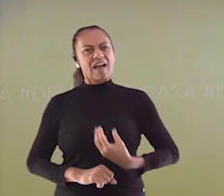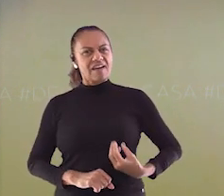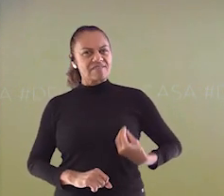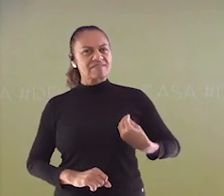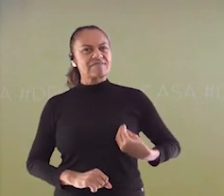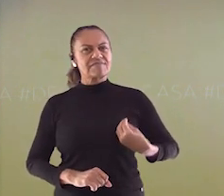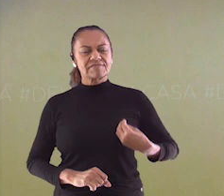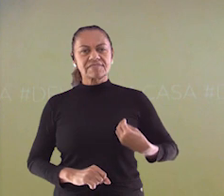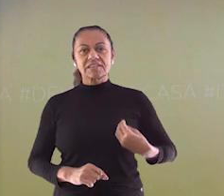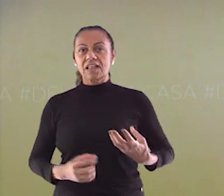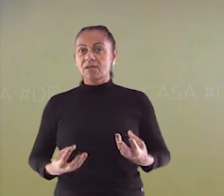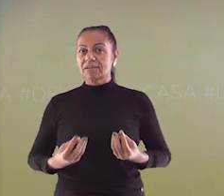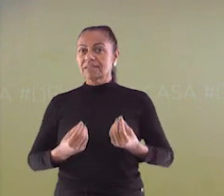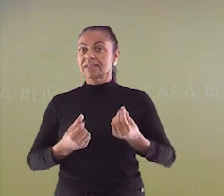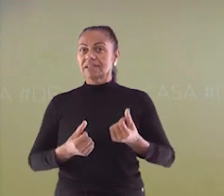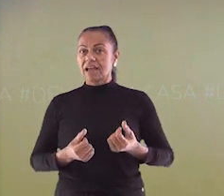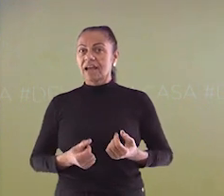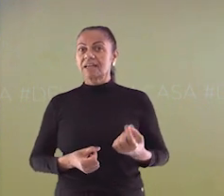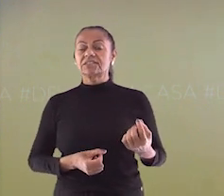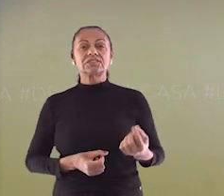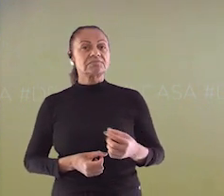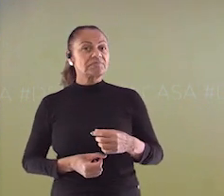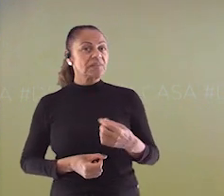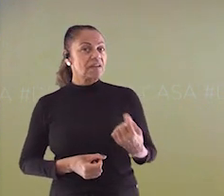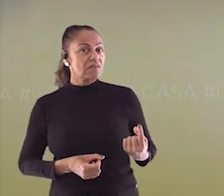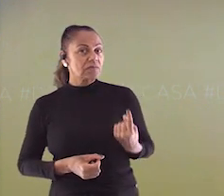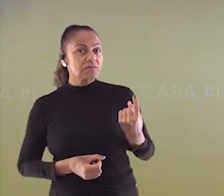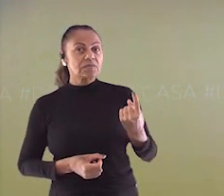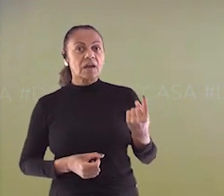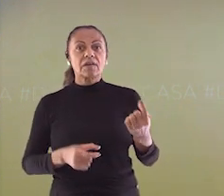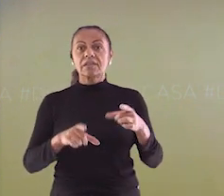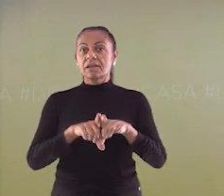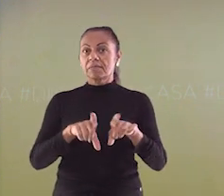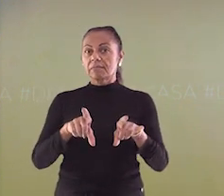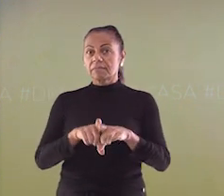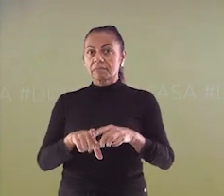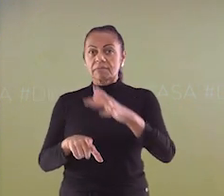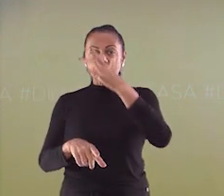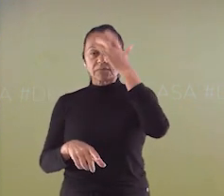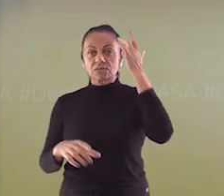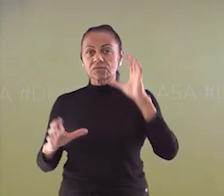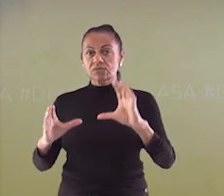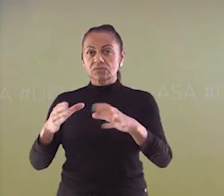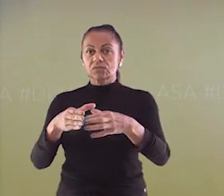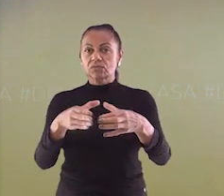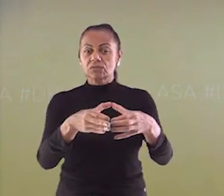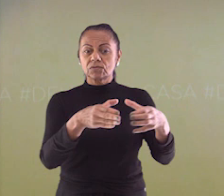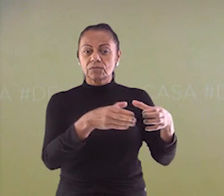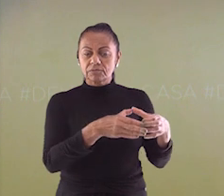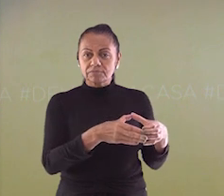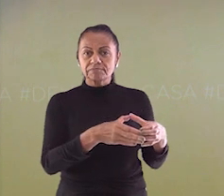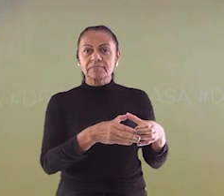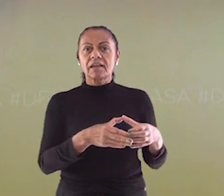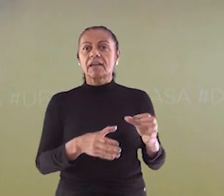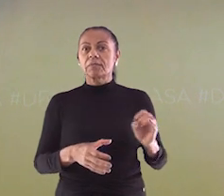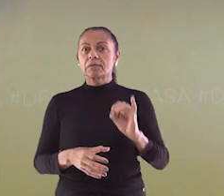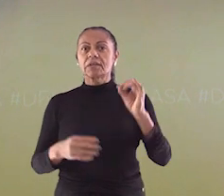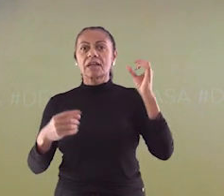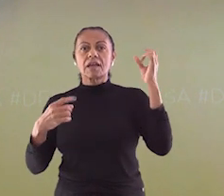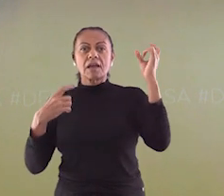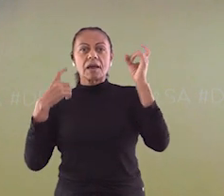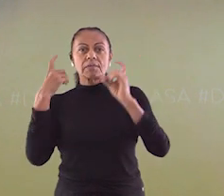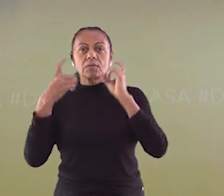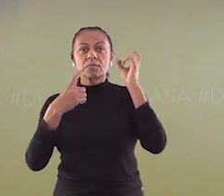recursos e, consequentemente, a melhoria da qualidade de vida individual e coletiva. A